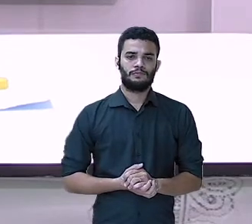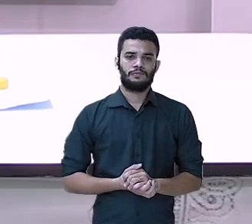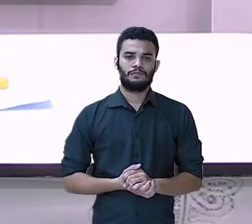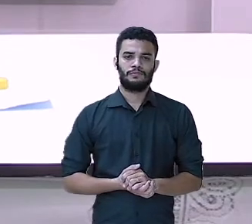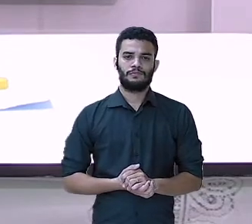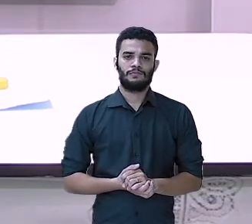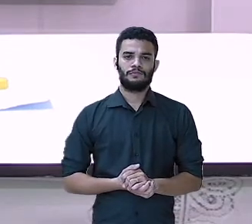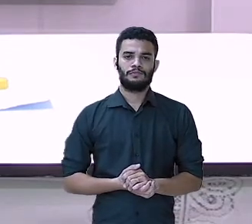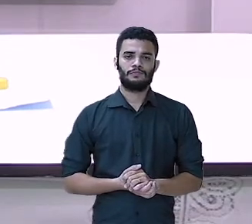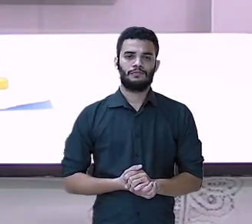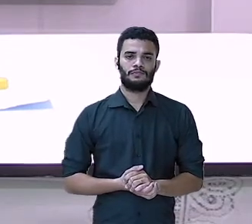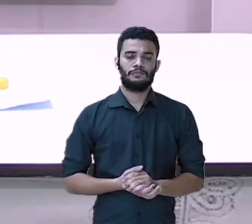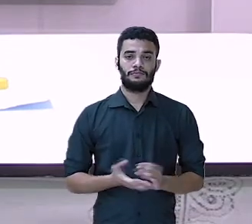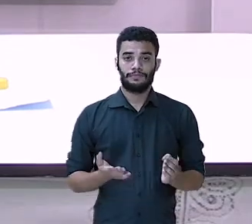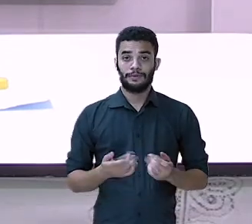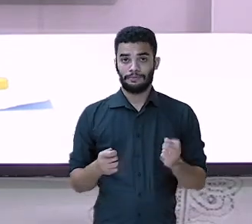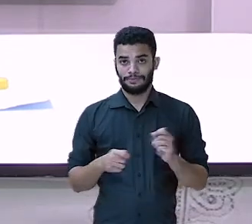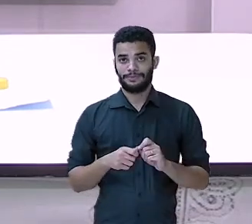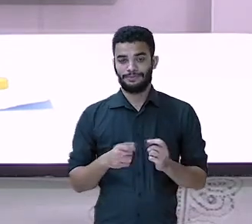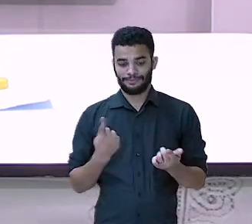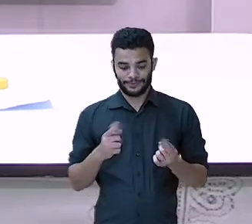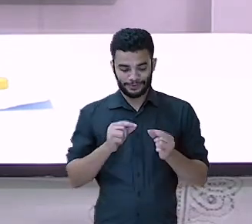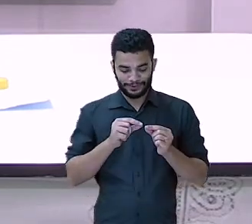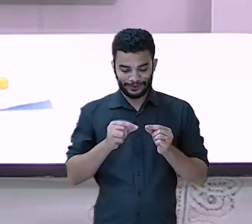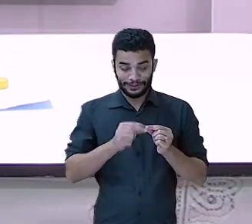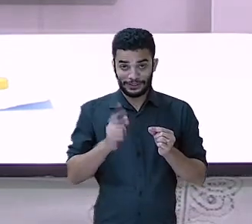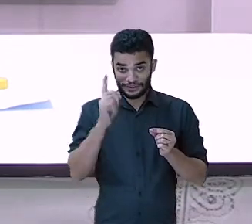Achar a pontinha da fita adesiva.